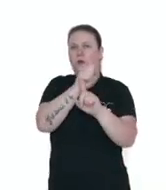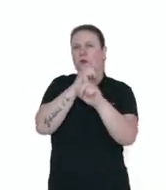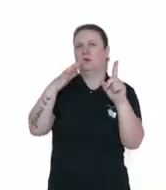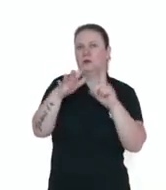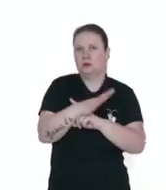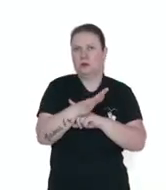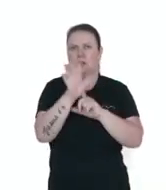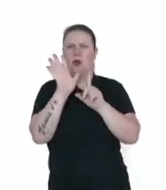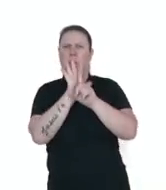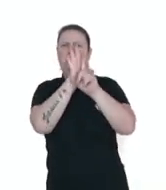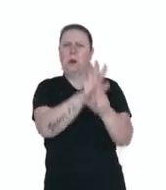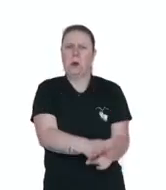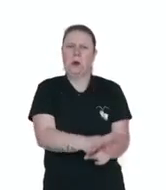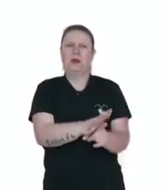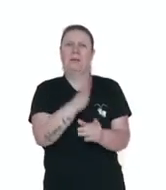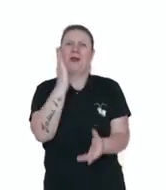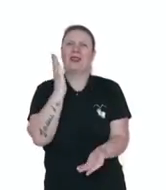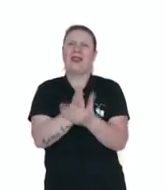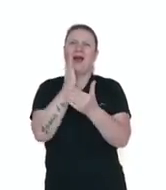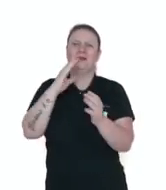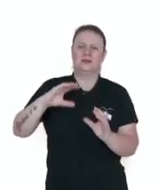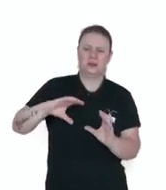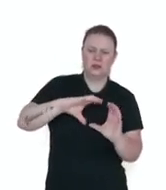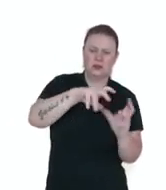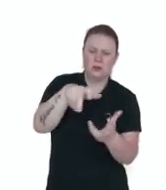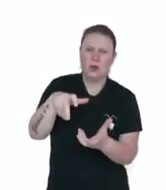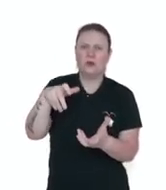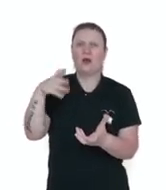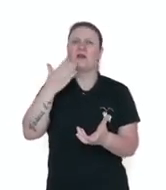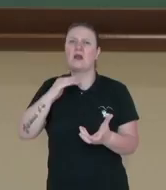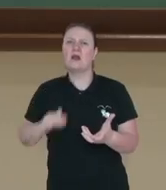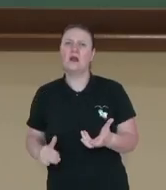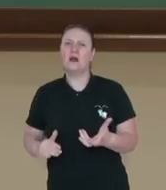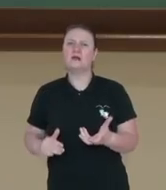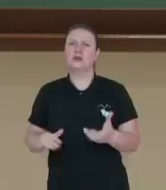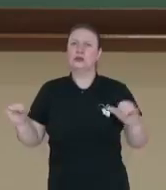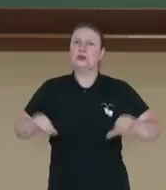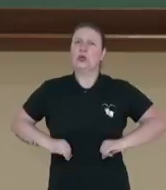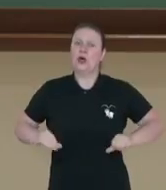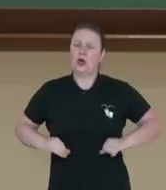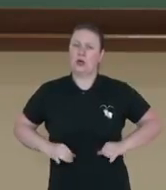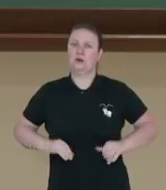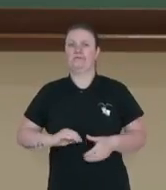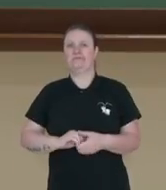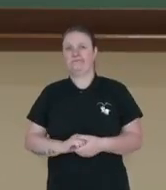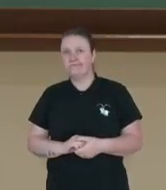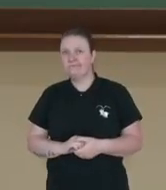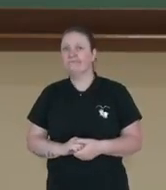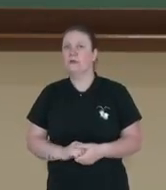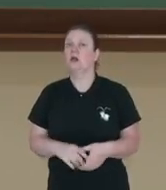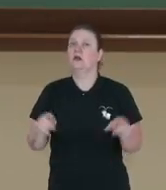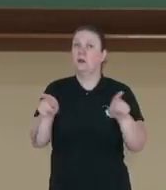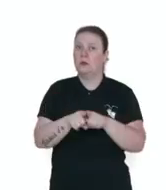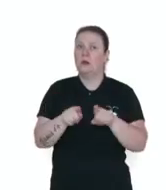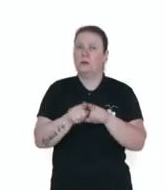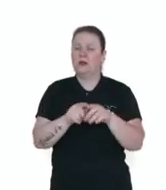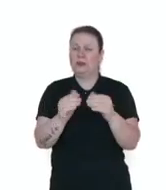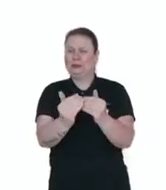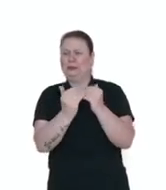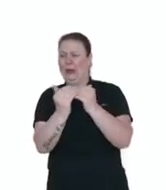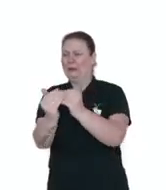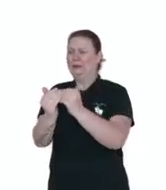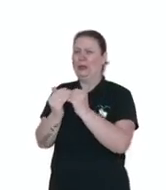metade das crianças do mundo. Essa é a manchete, é a chamada, né? Mesmo diante do sofrimento e da humilhação,